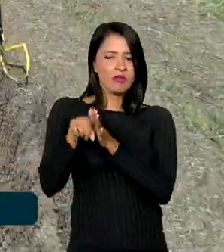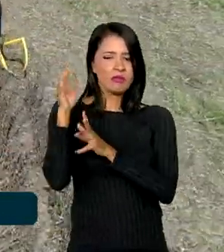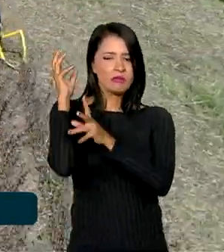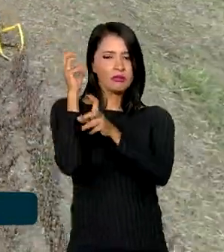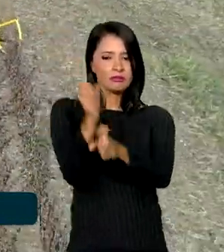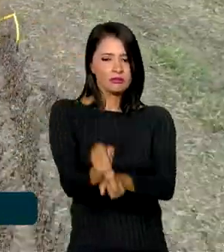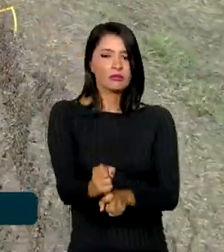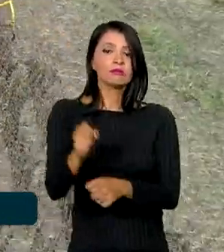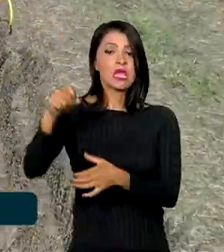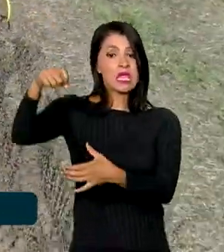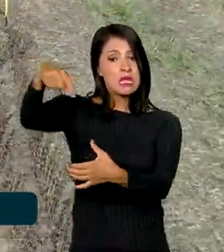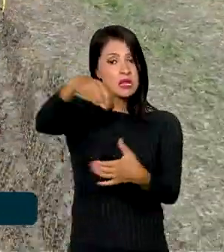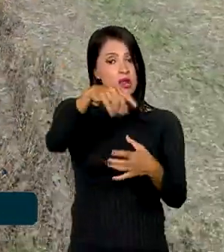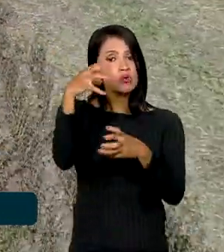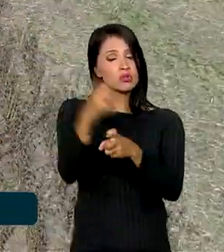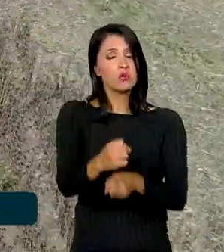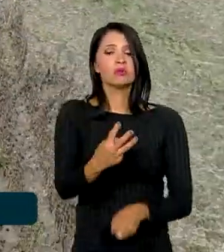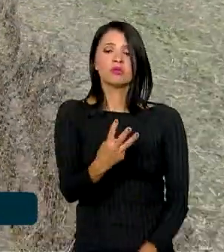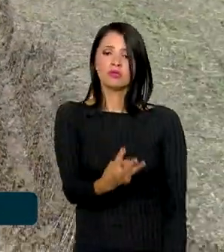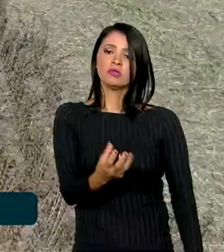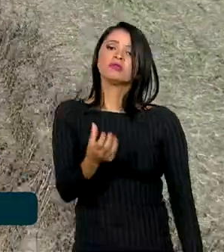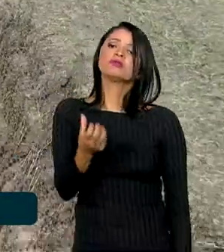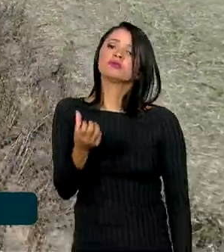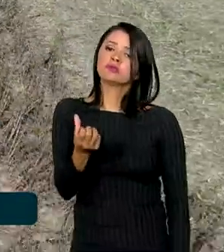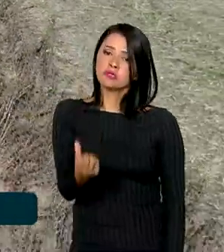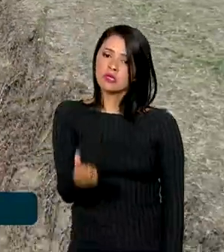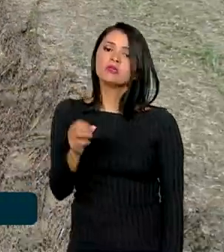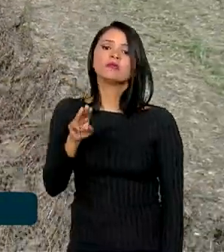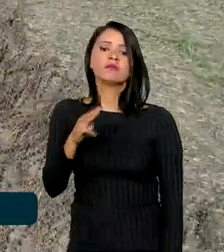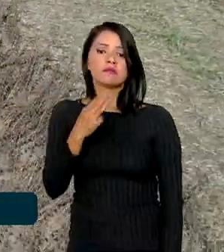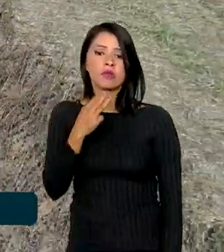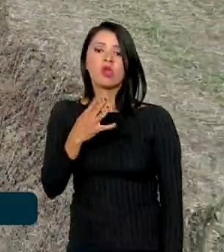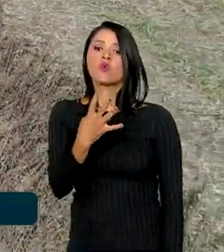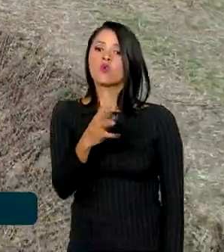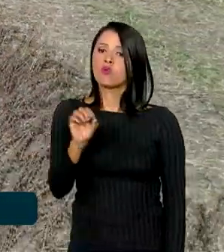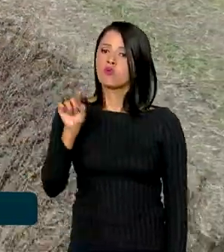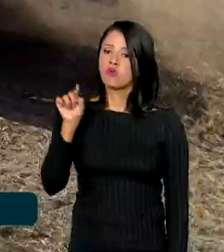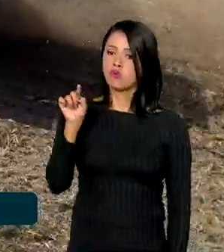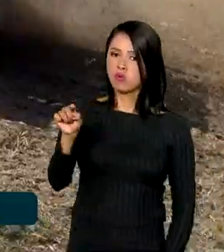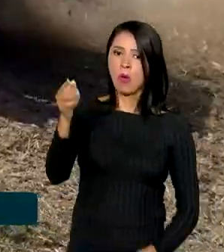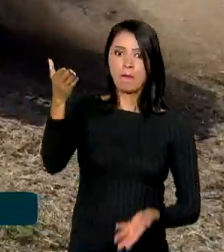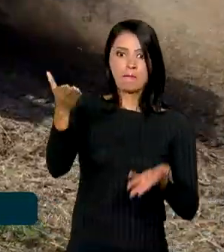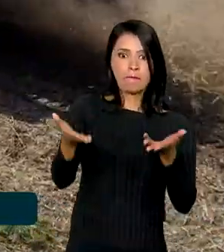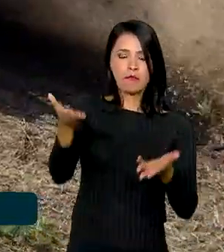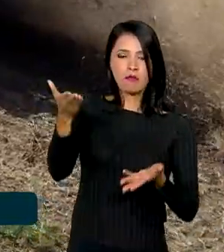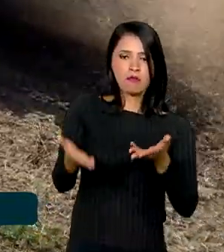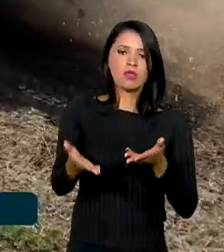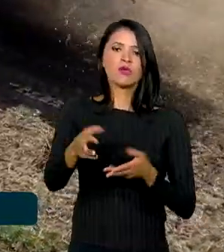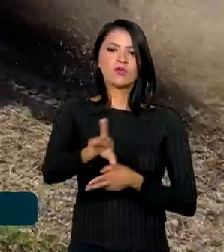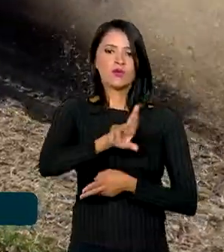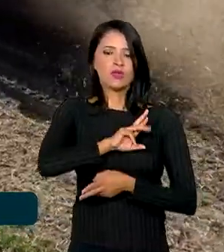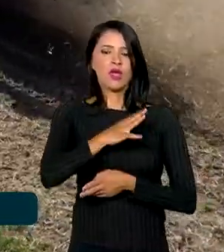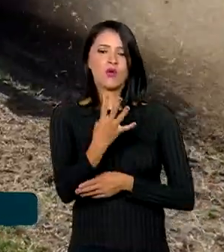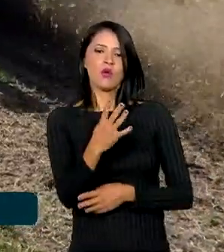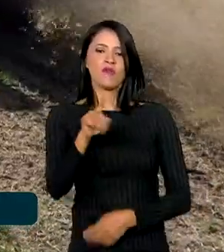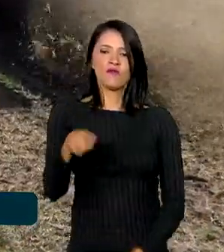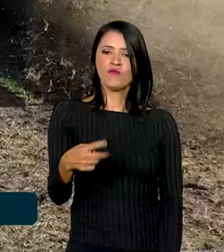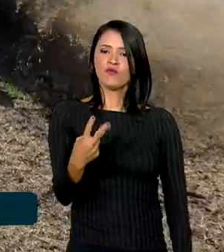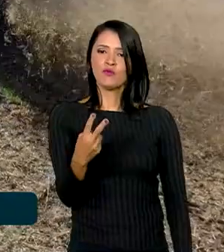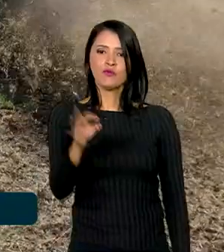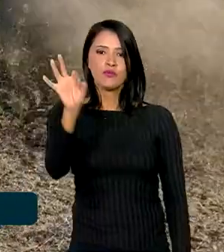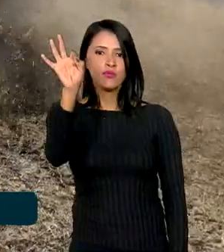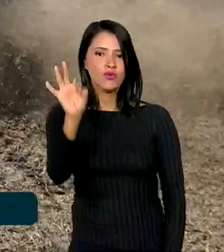grãos deve somar 306 milhões e 400 mil toneladas, resultado 4,2%